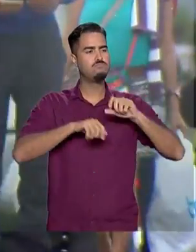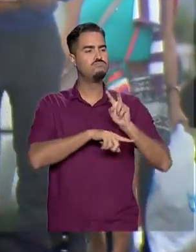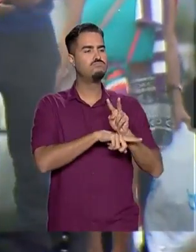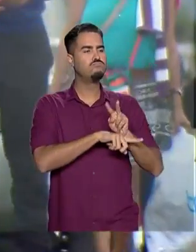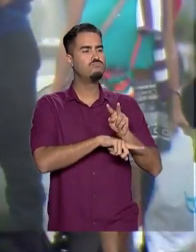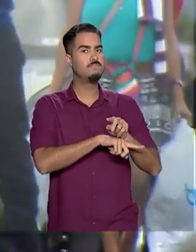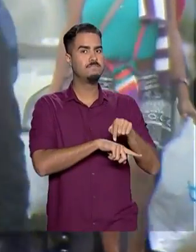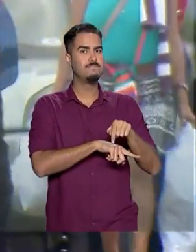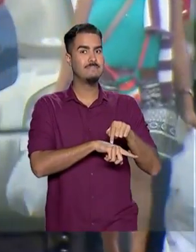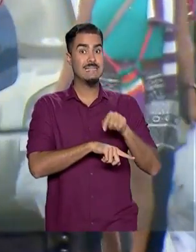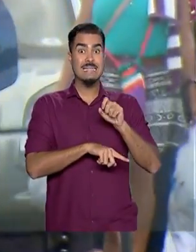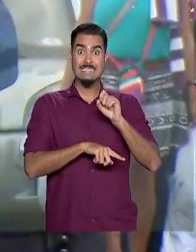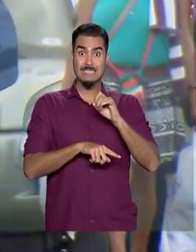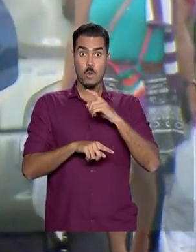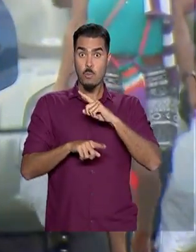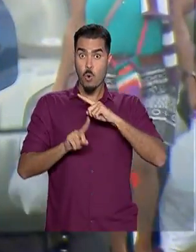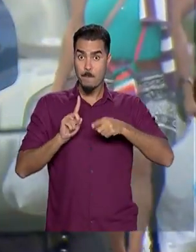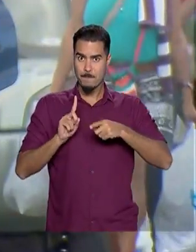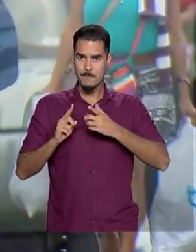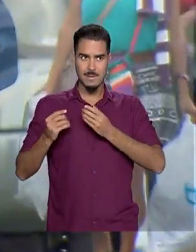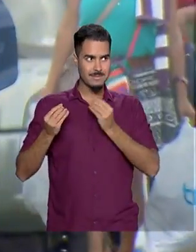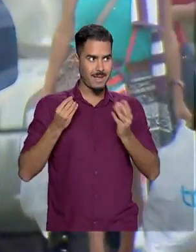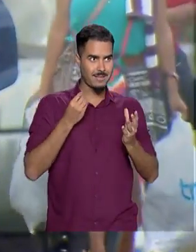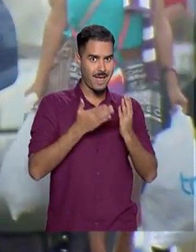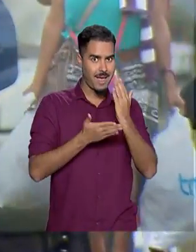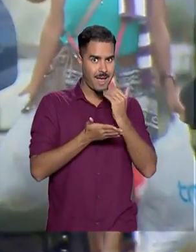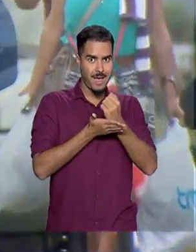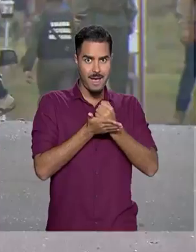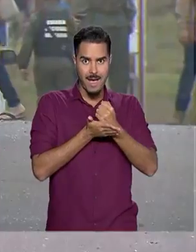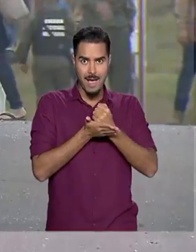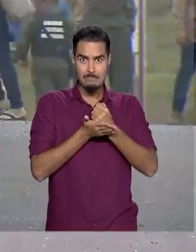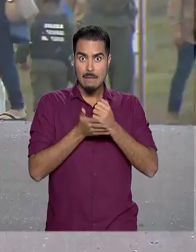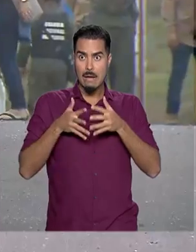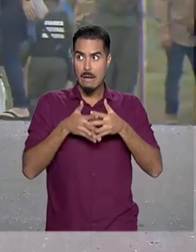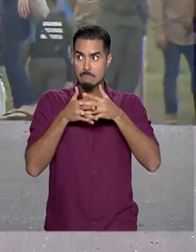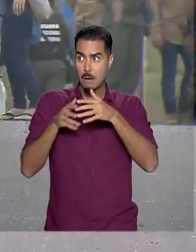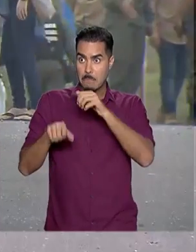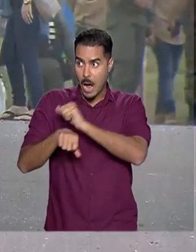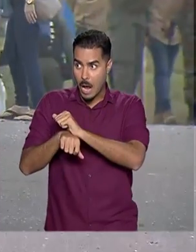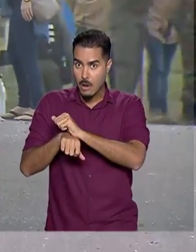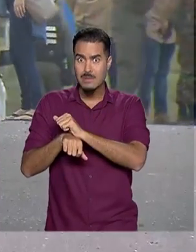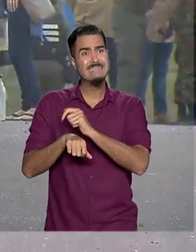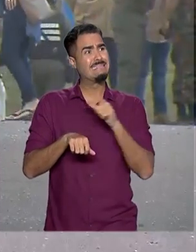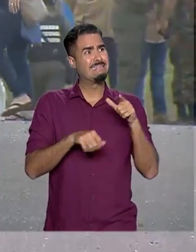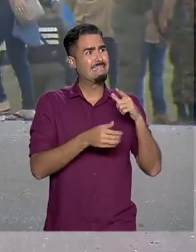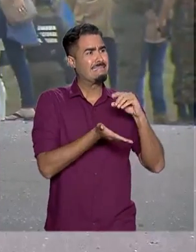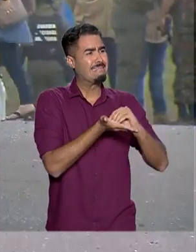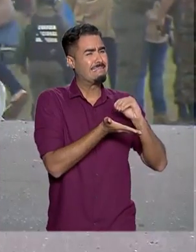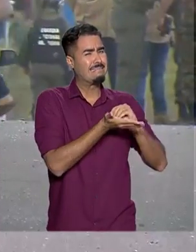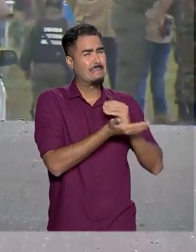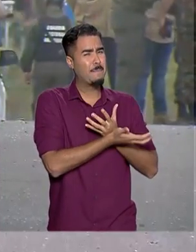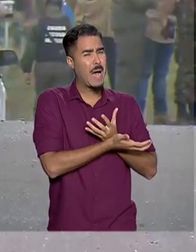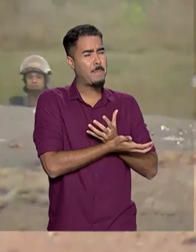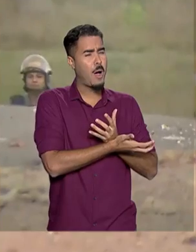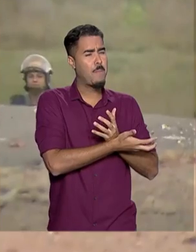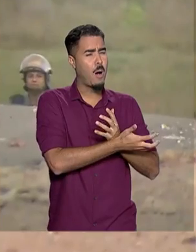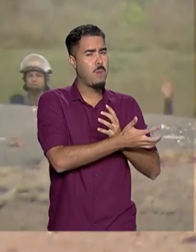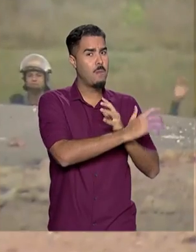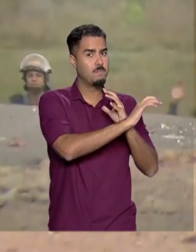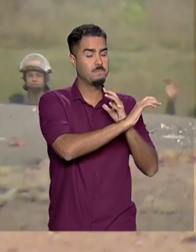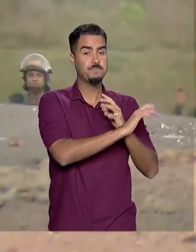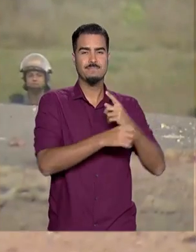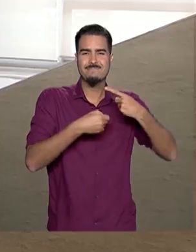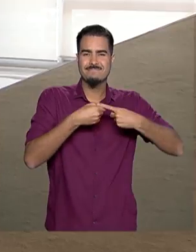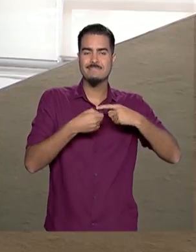ajuda humanitária, a falta de alimentos e medicamentos está se agravando ainda mais. Na cidade venezuelana de